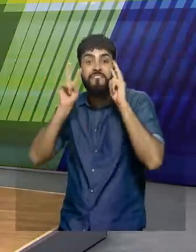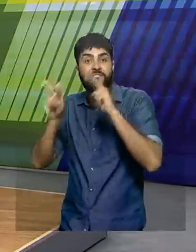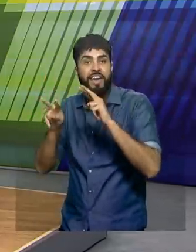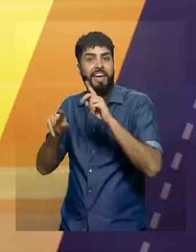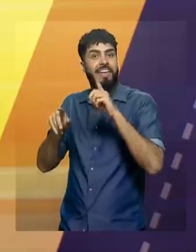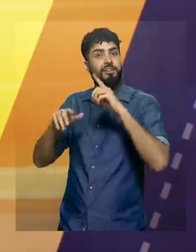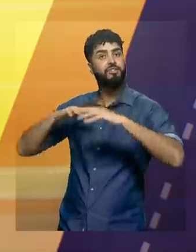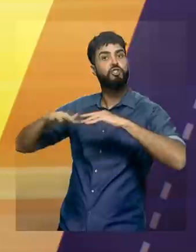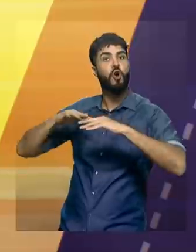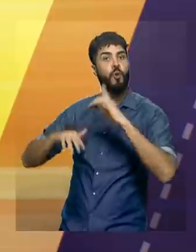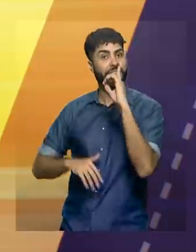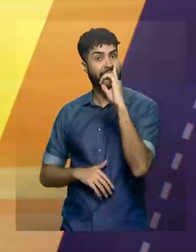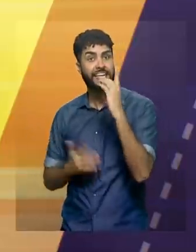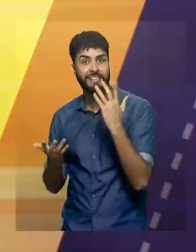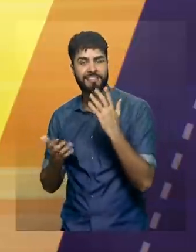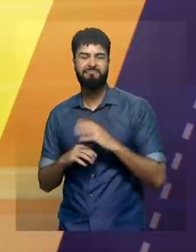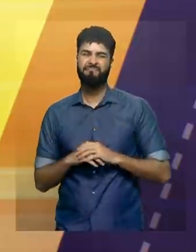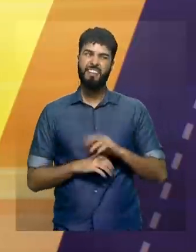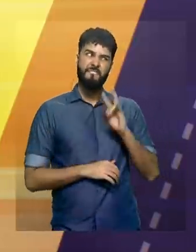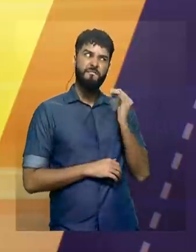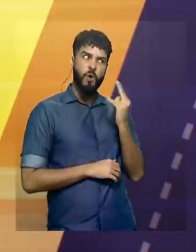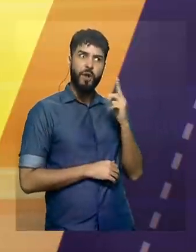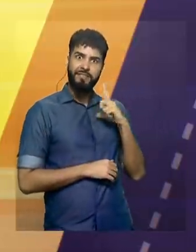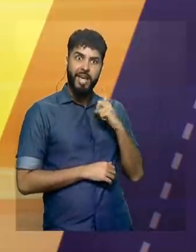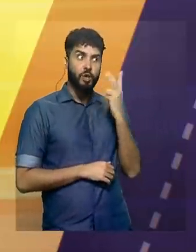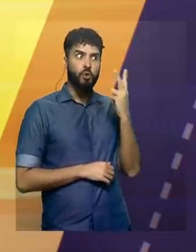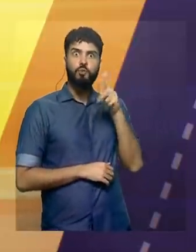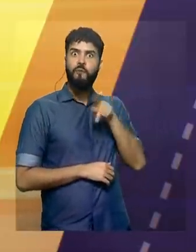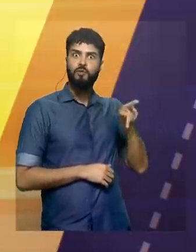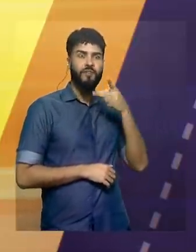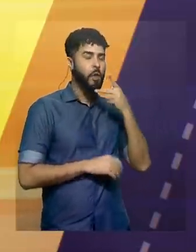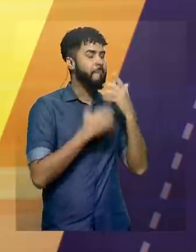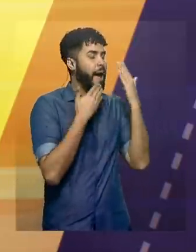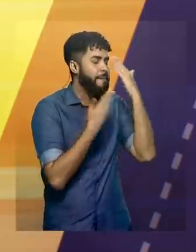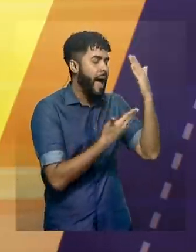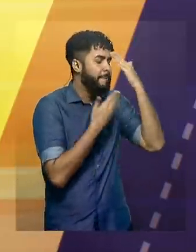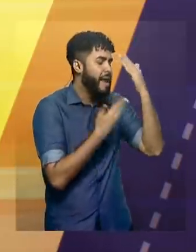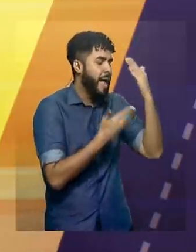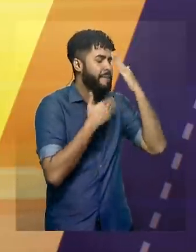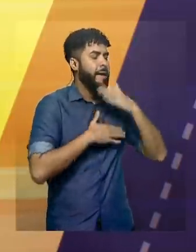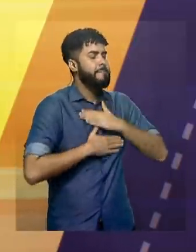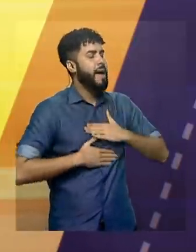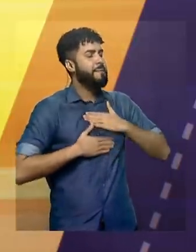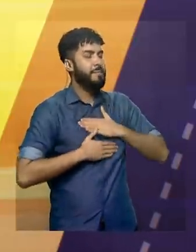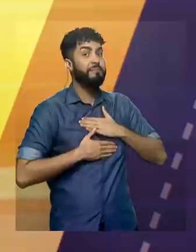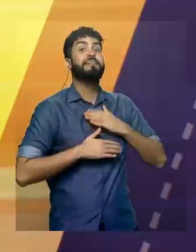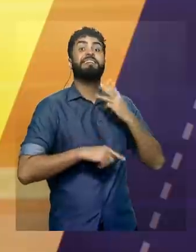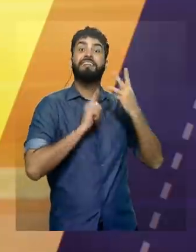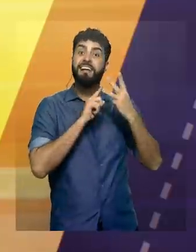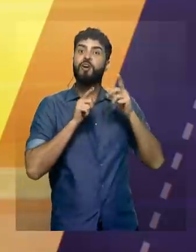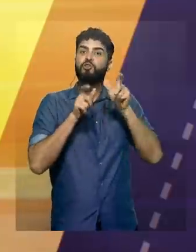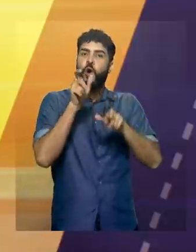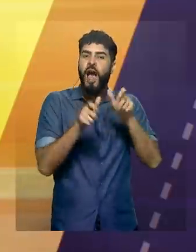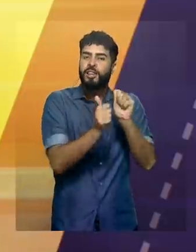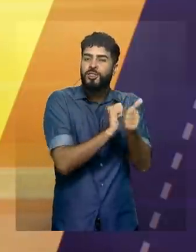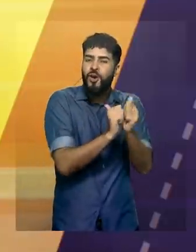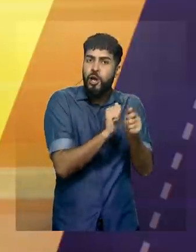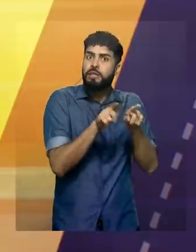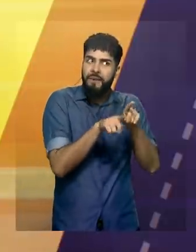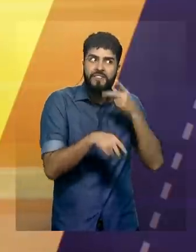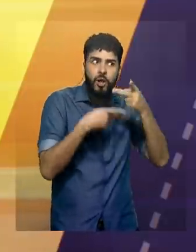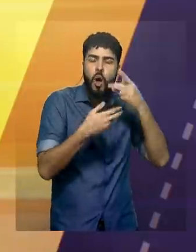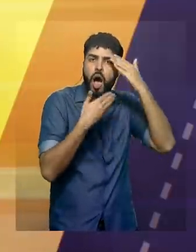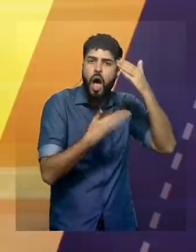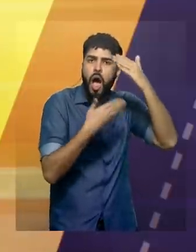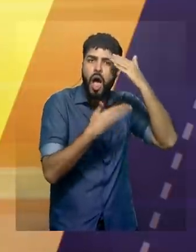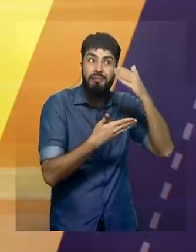a satisfação desses profissionais, né? Dos dois treinadores, do Leixeva, do Cacaio, dos jogadores que participaram nessa matéria, porque